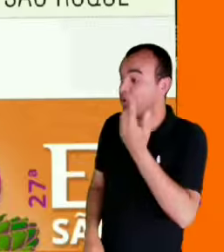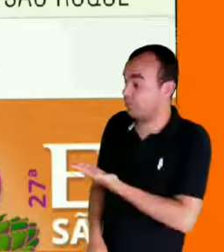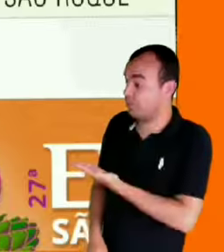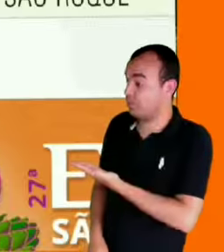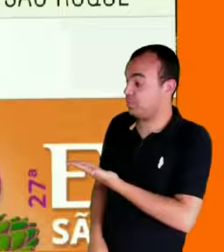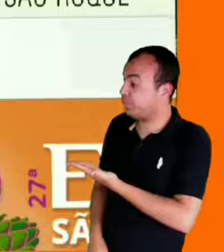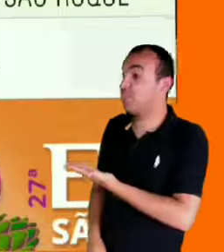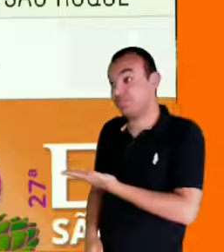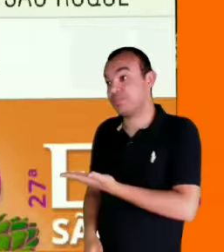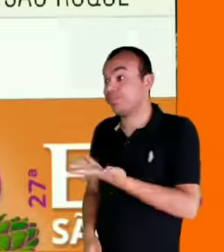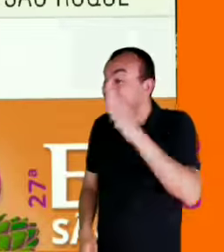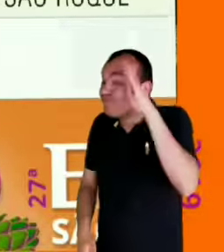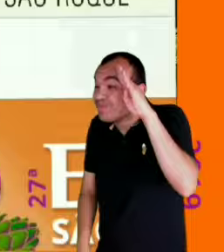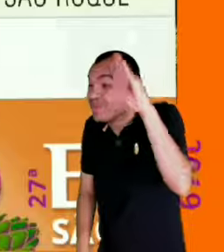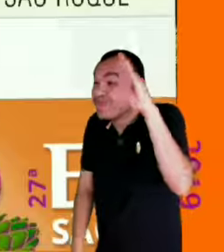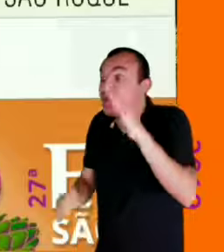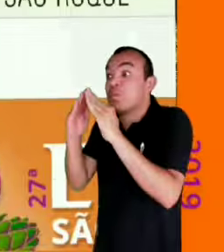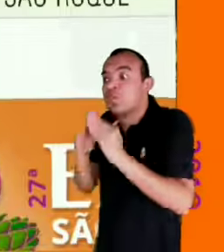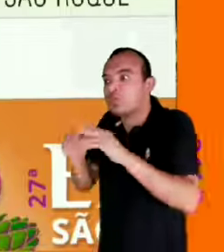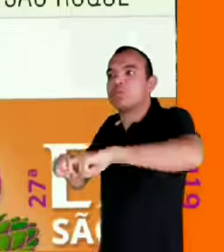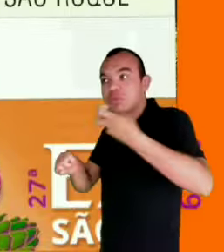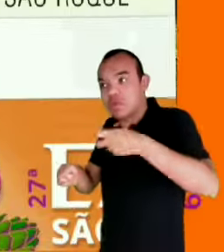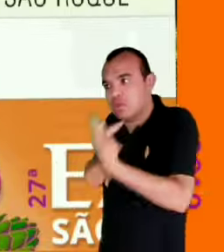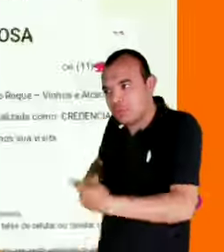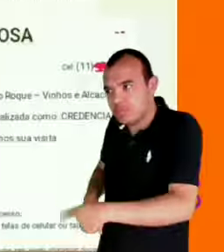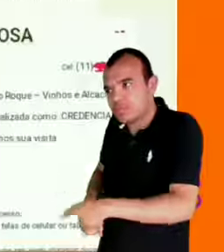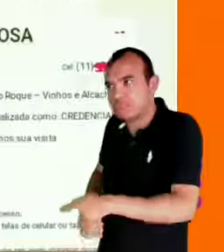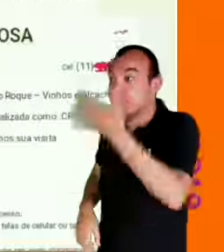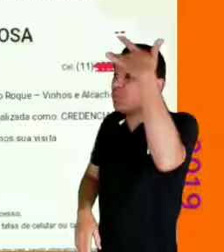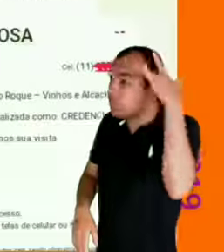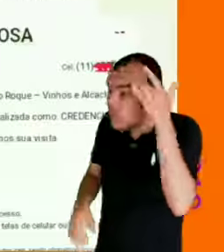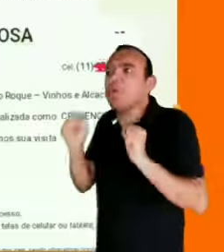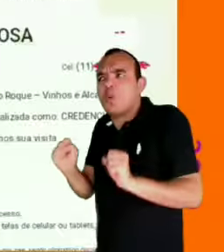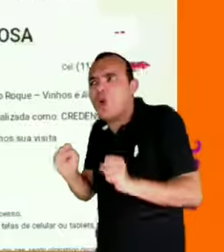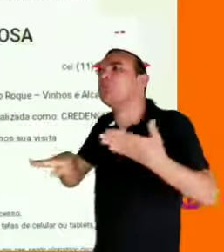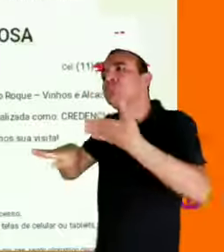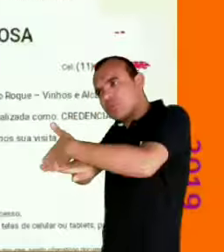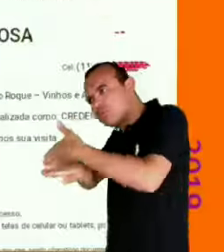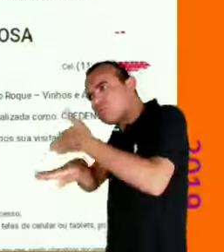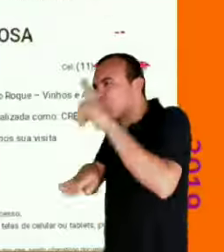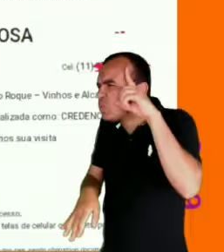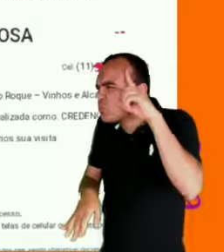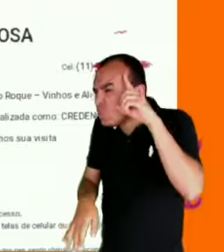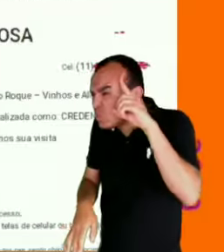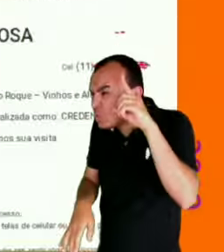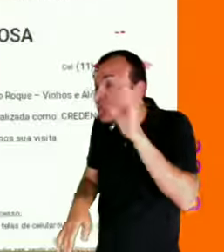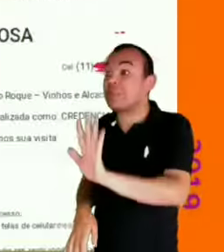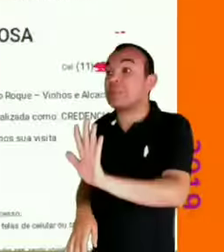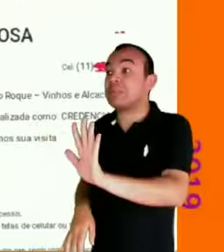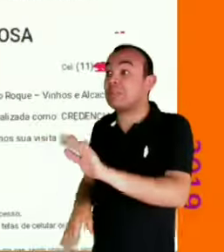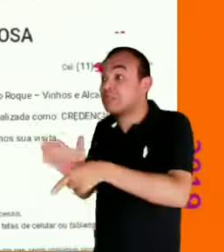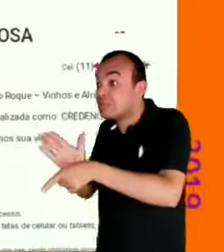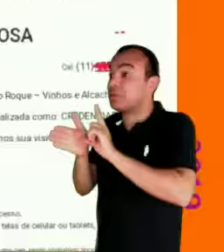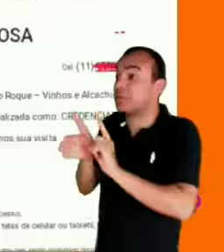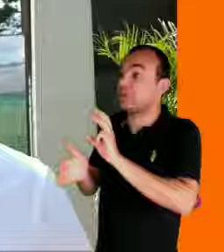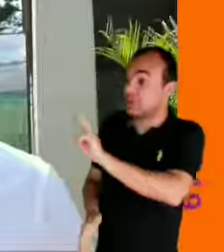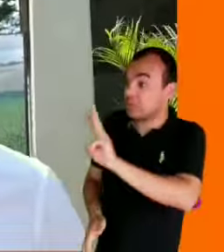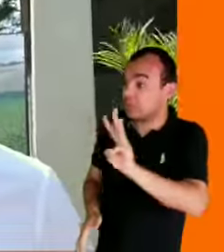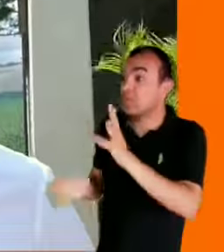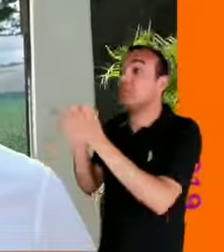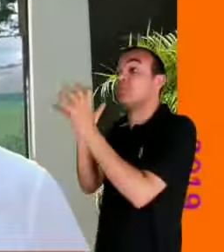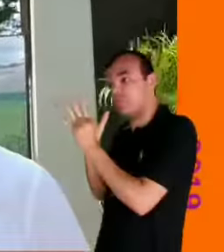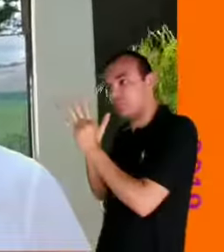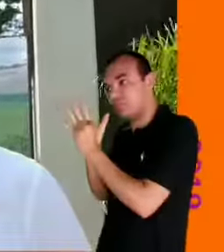O que é o São Roque? E a gente possa, dessa maneira,